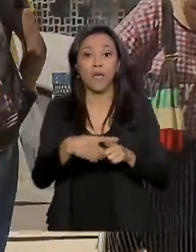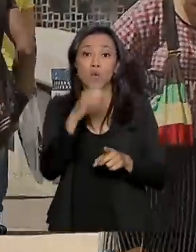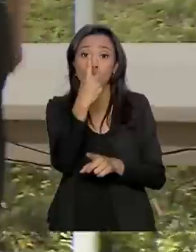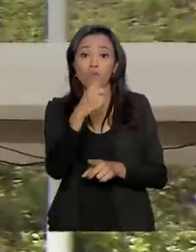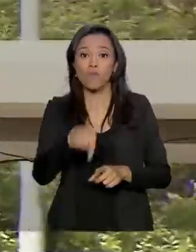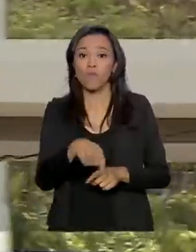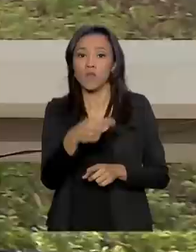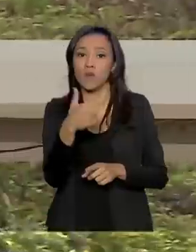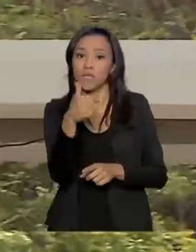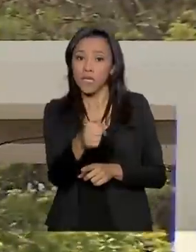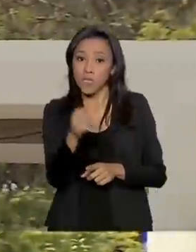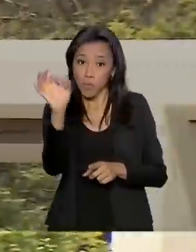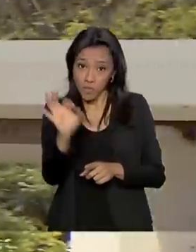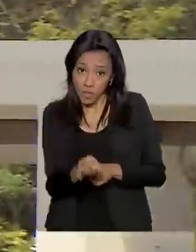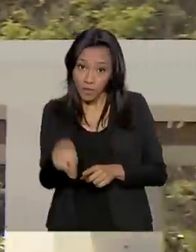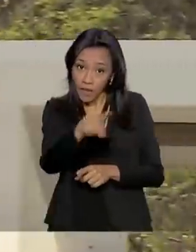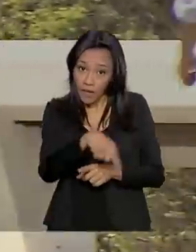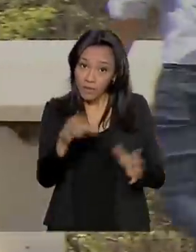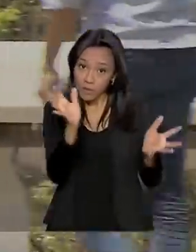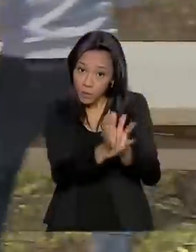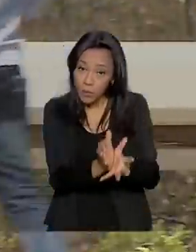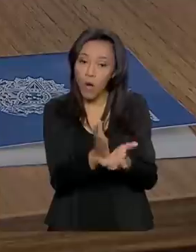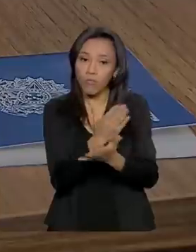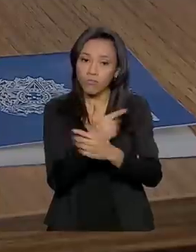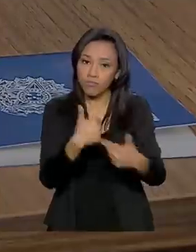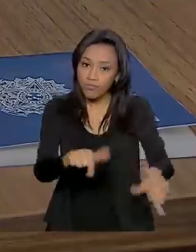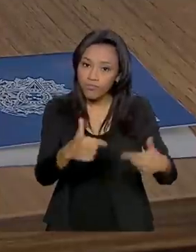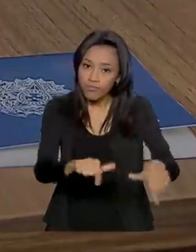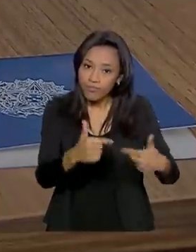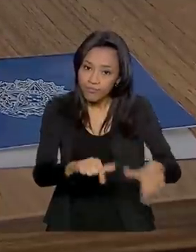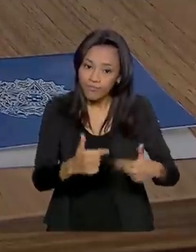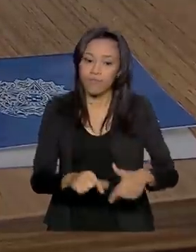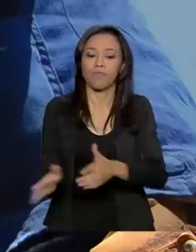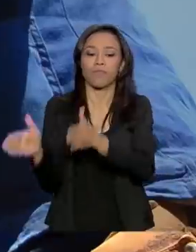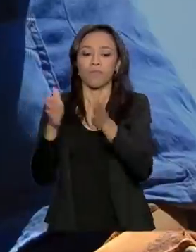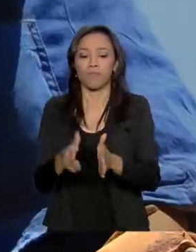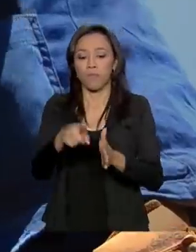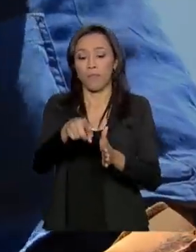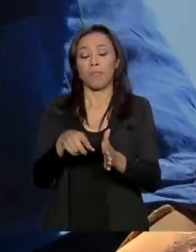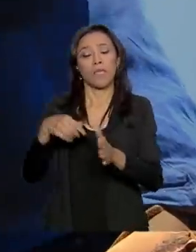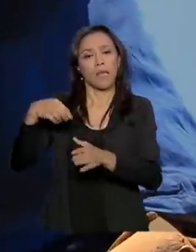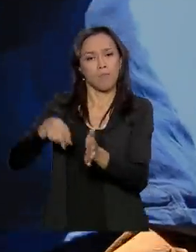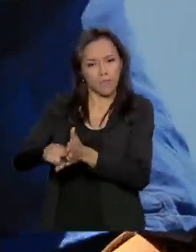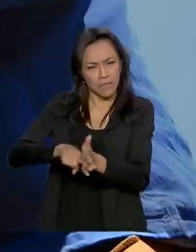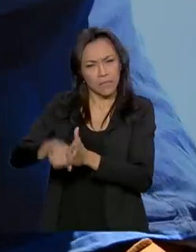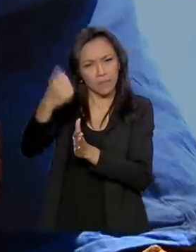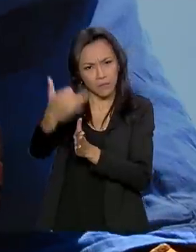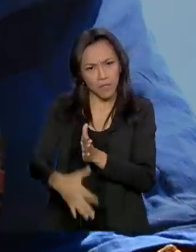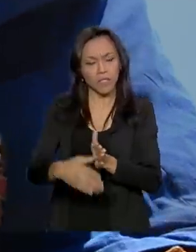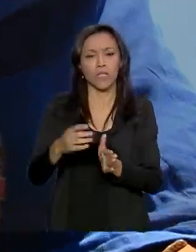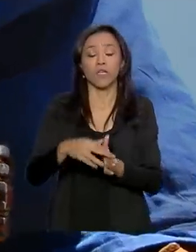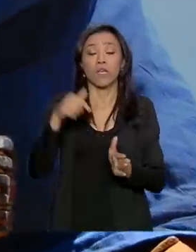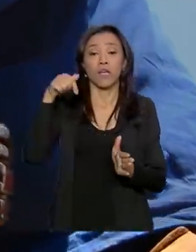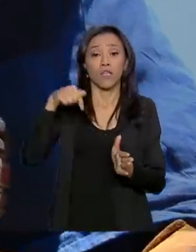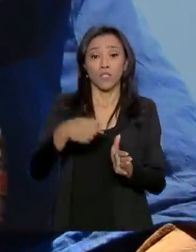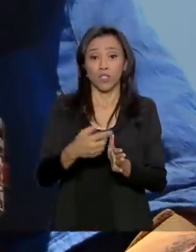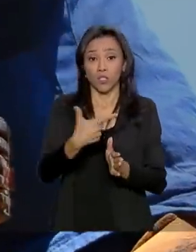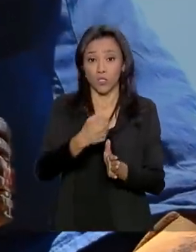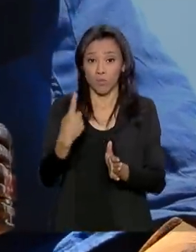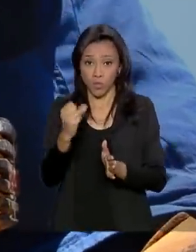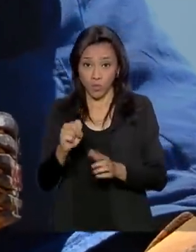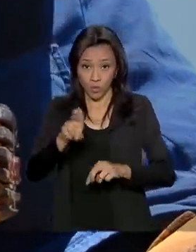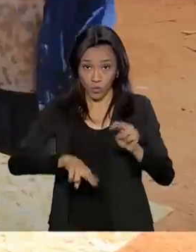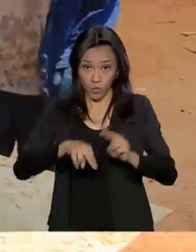% da ocupação nessa faixa etária. Ainda segundo o Instituto, de julho de 2018 até julho deste ano,